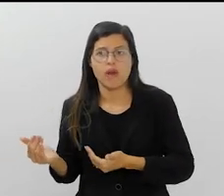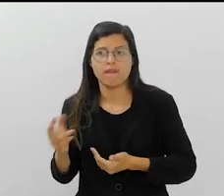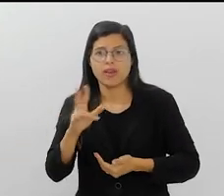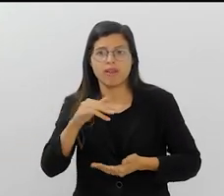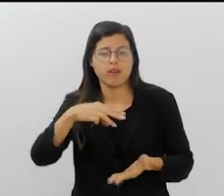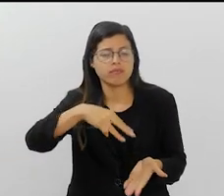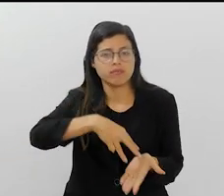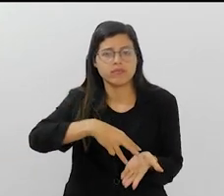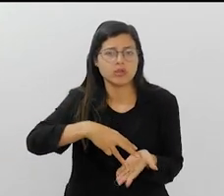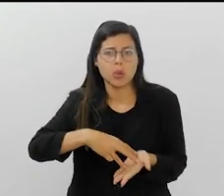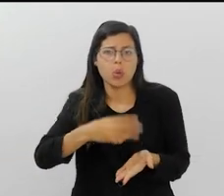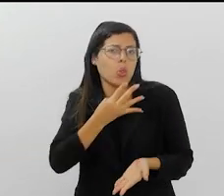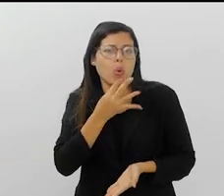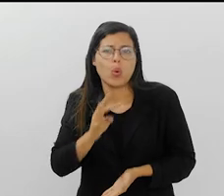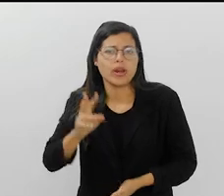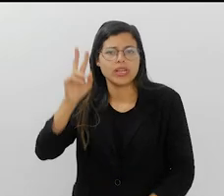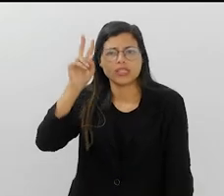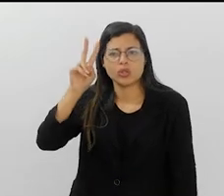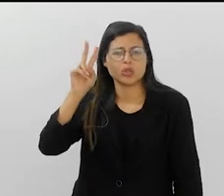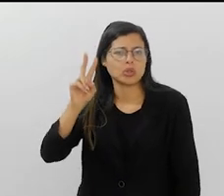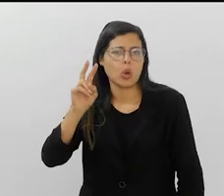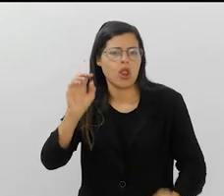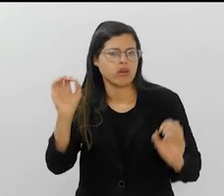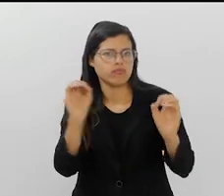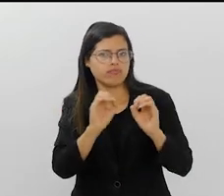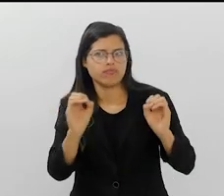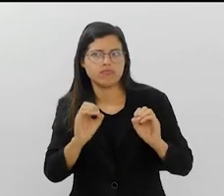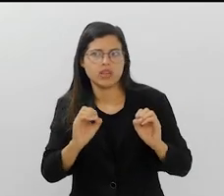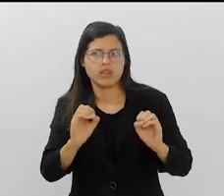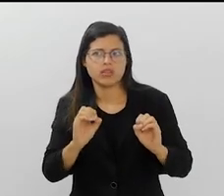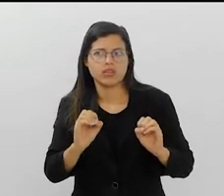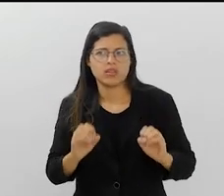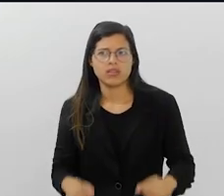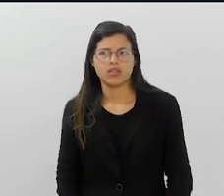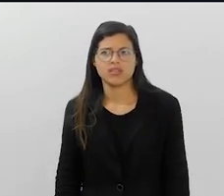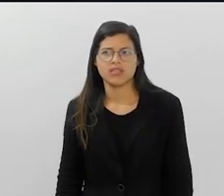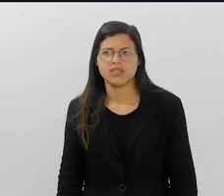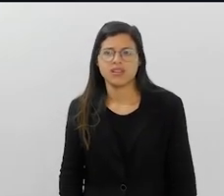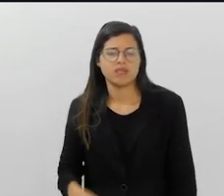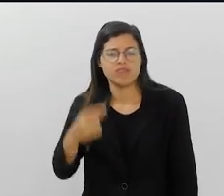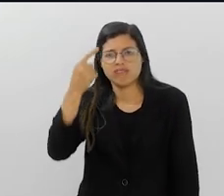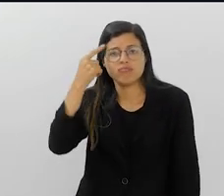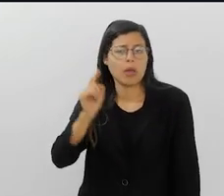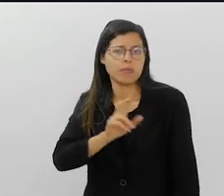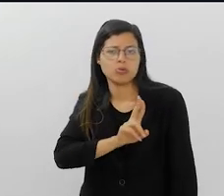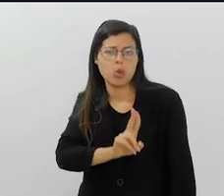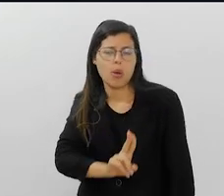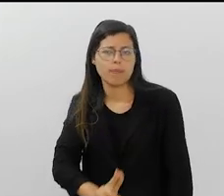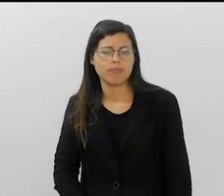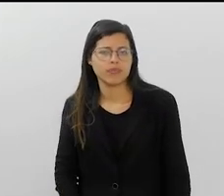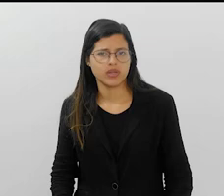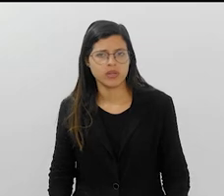que vão para Sapucaí sem saber a história de inência, sem saber por que funciona. Sabe o meu nome? Por exemplo,